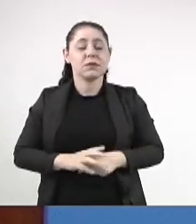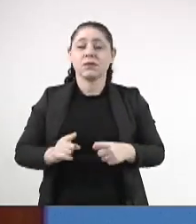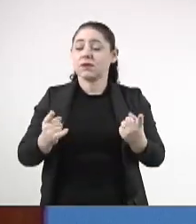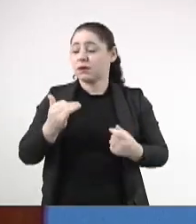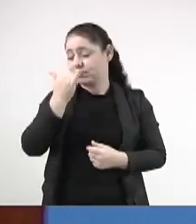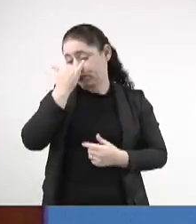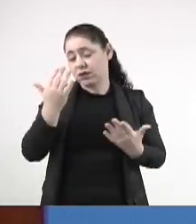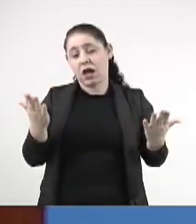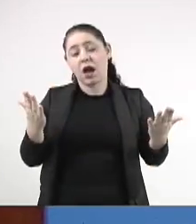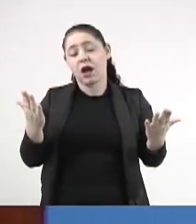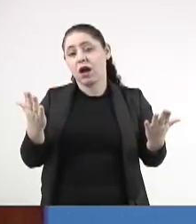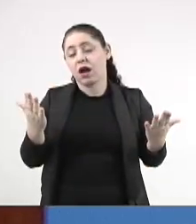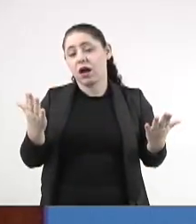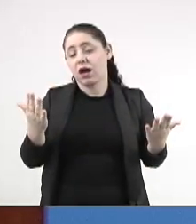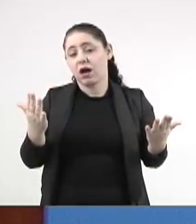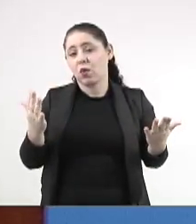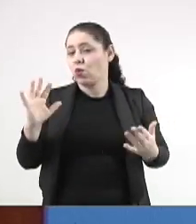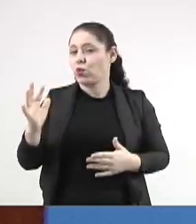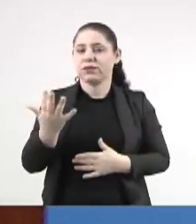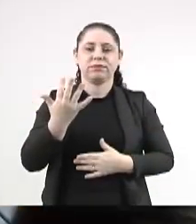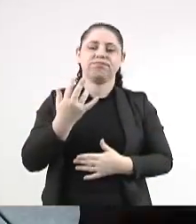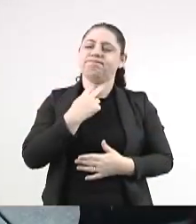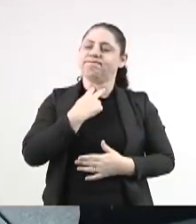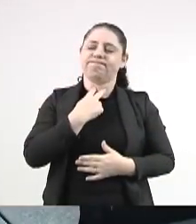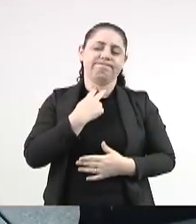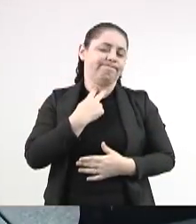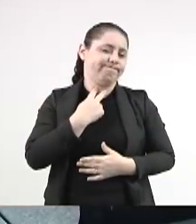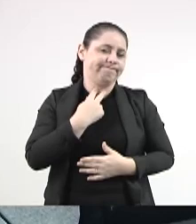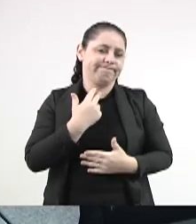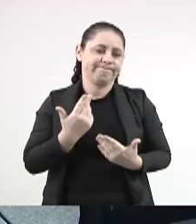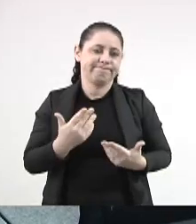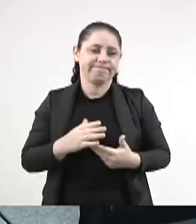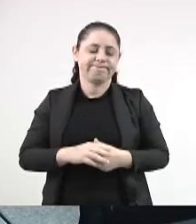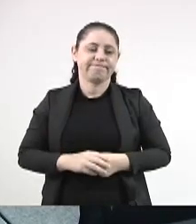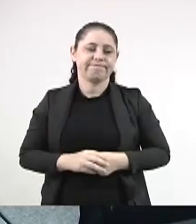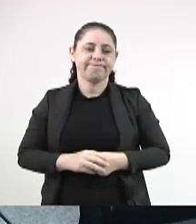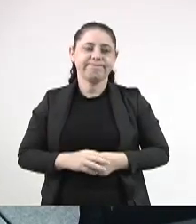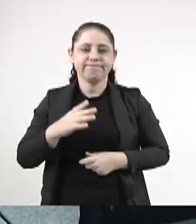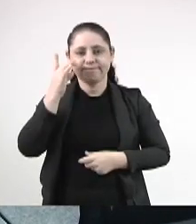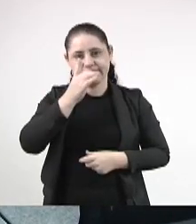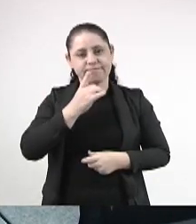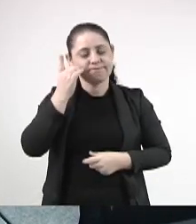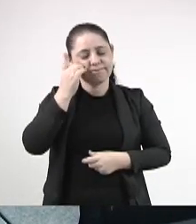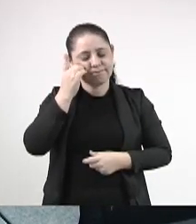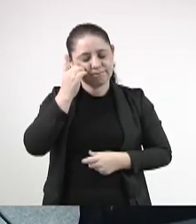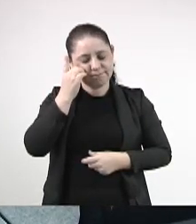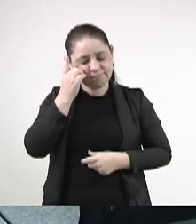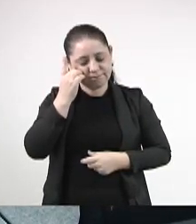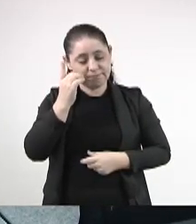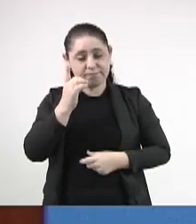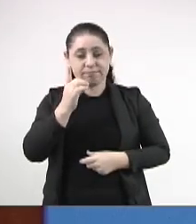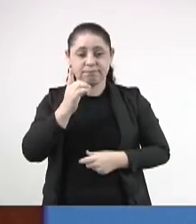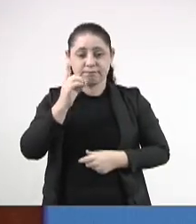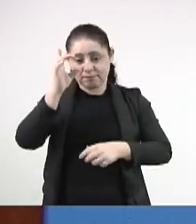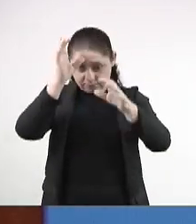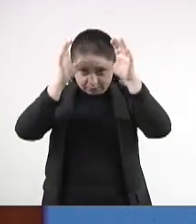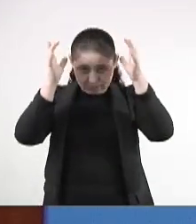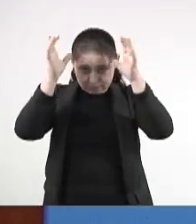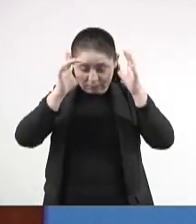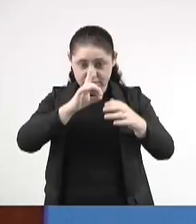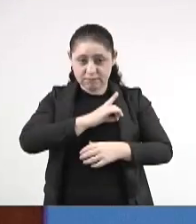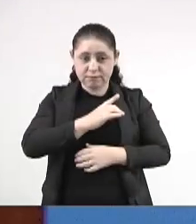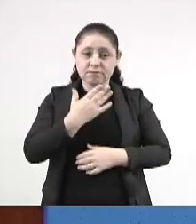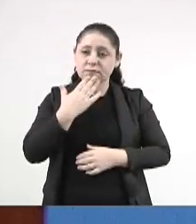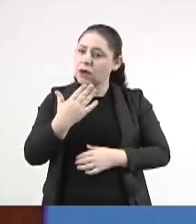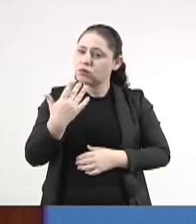acontecendo. Não tem cabimento. E assim, delegado, deputado Caravina, eu já não sei para quem eu peço.